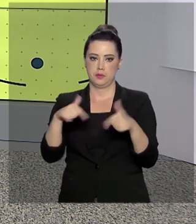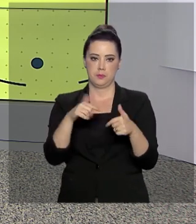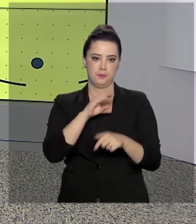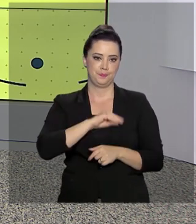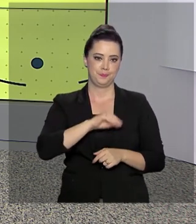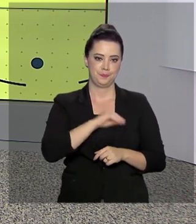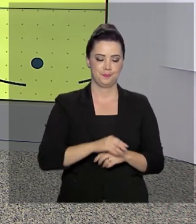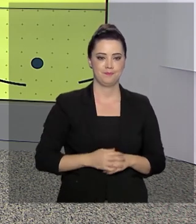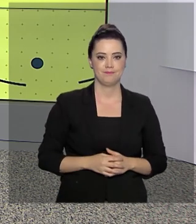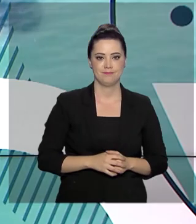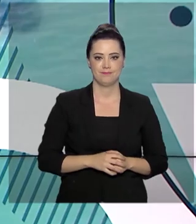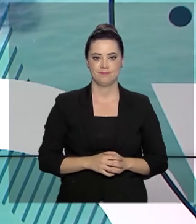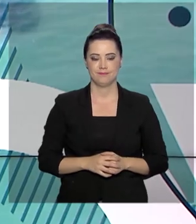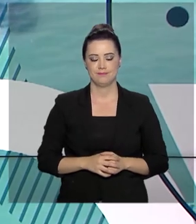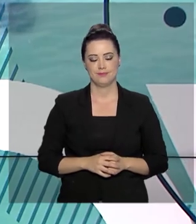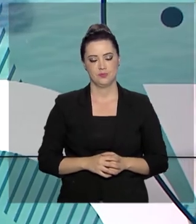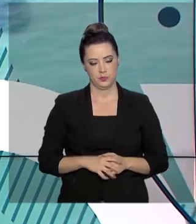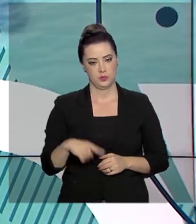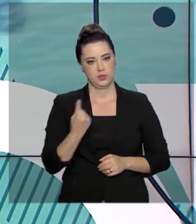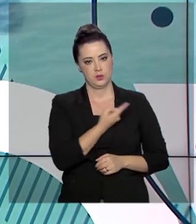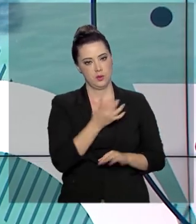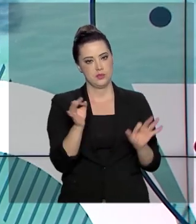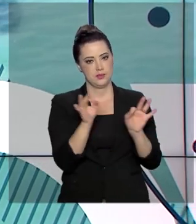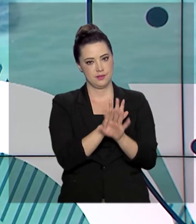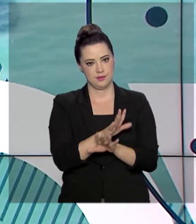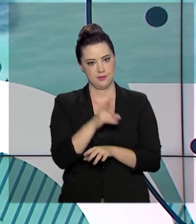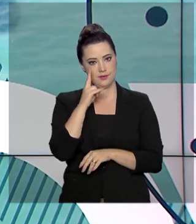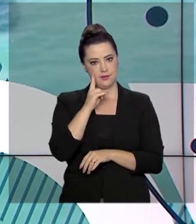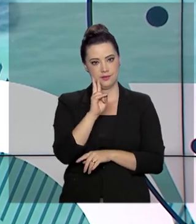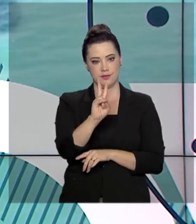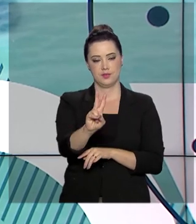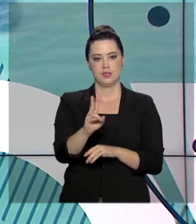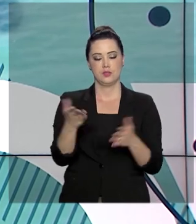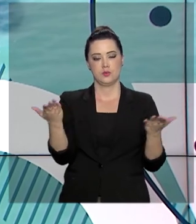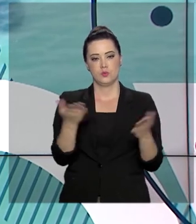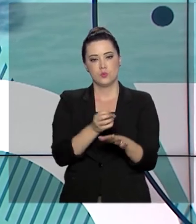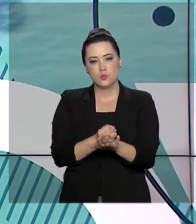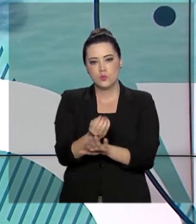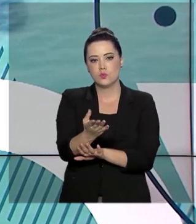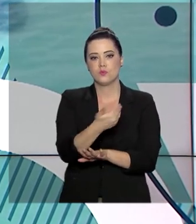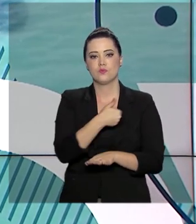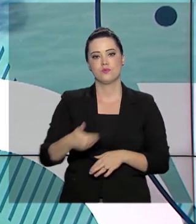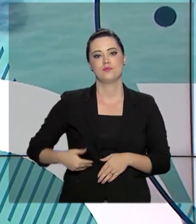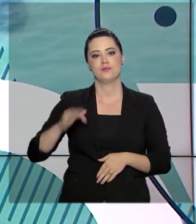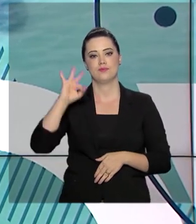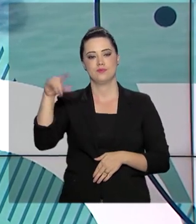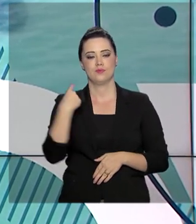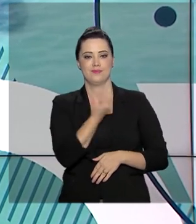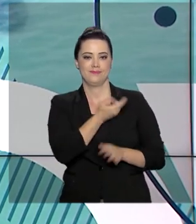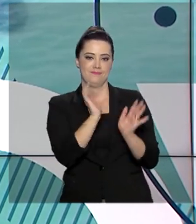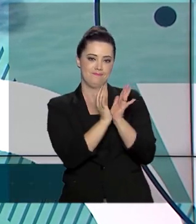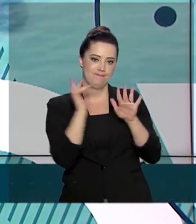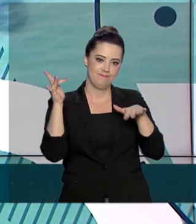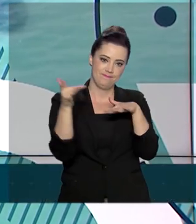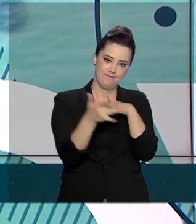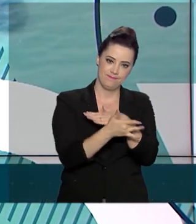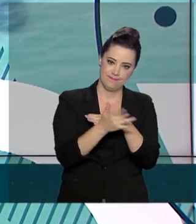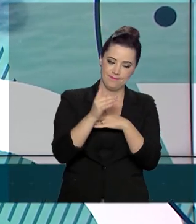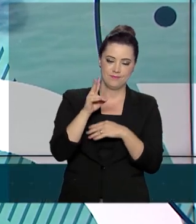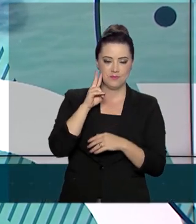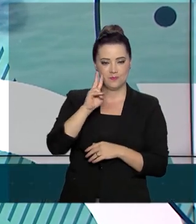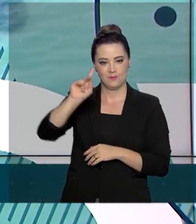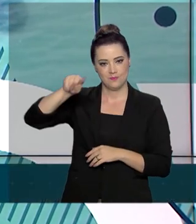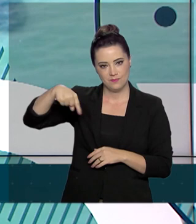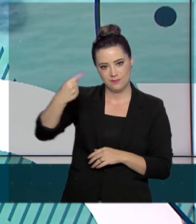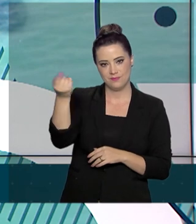emprego e renda. O governo agora fica por aqui. Continue acompanhando as notícias do governo federal nas nossas redes sociais.